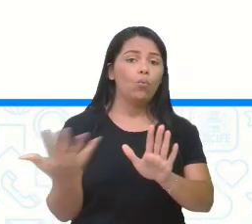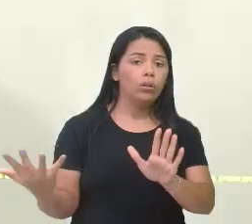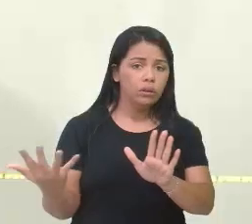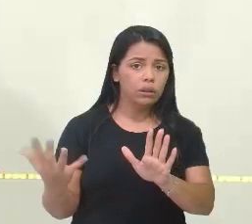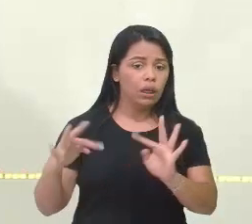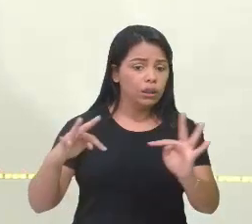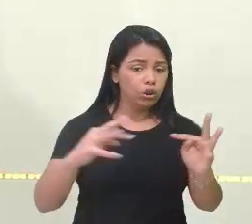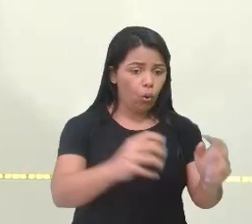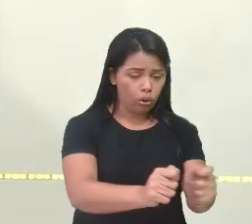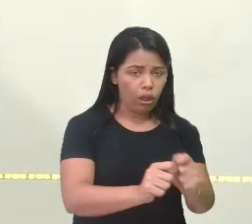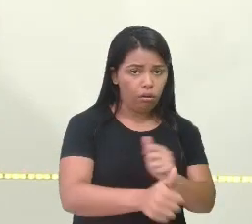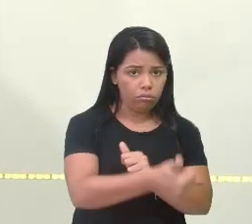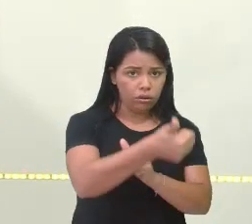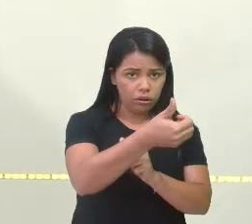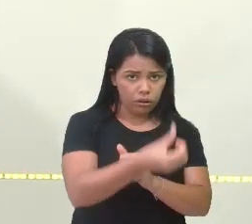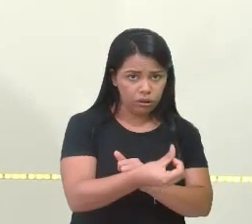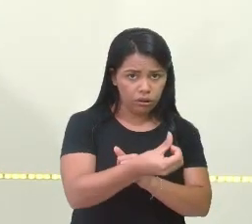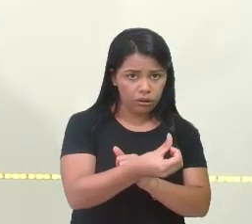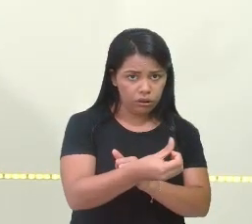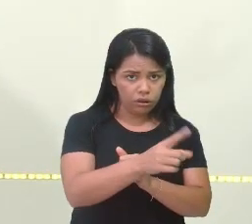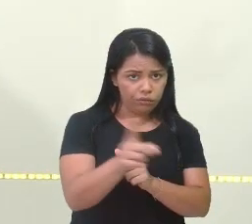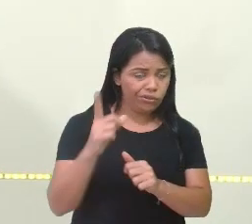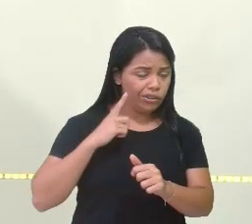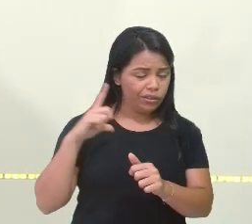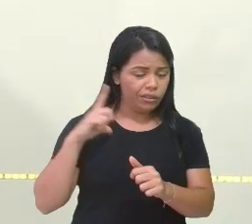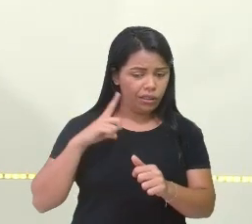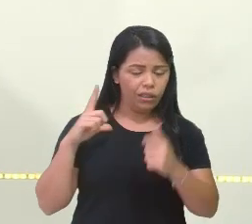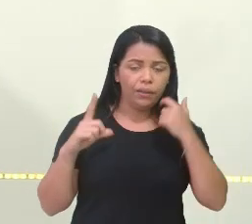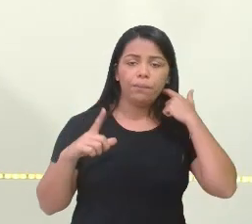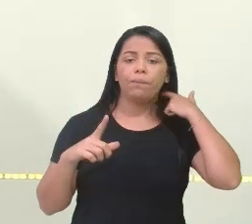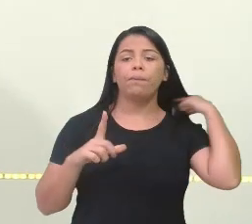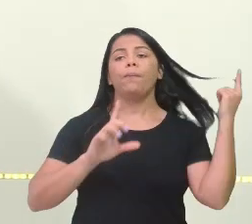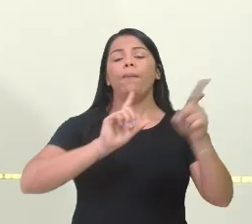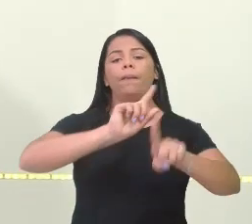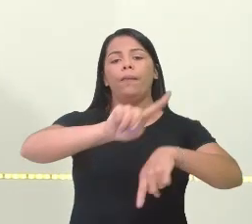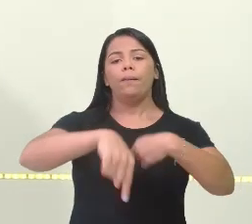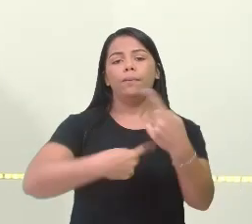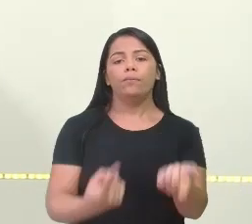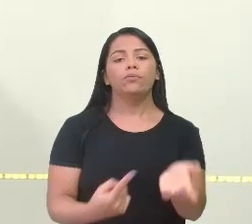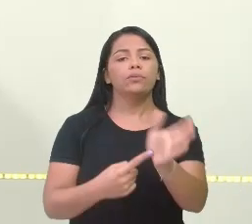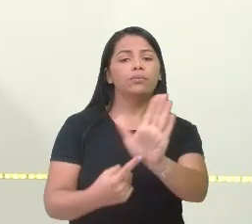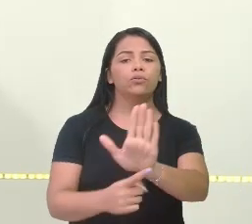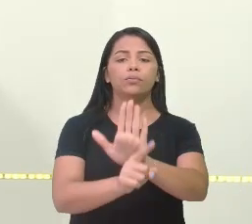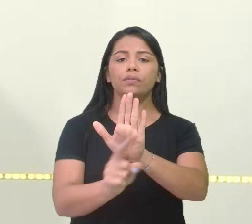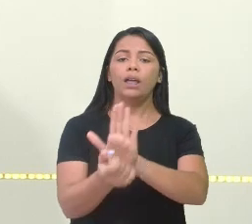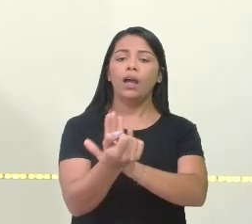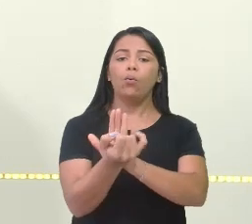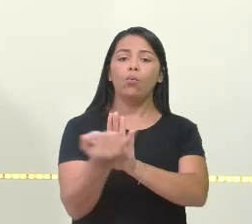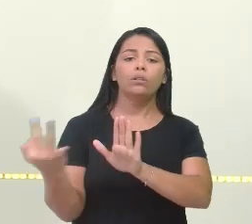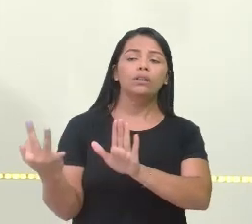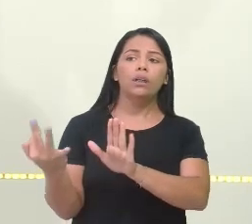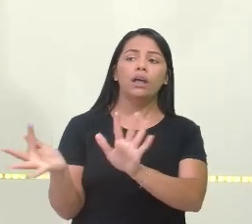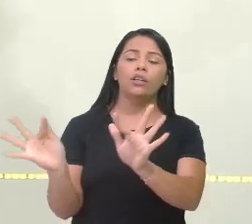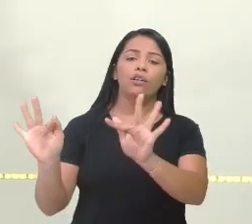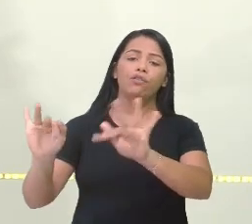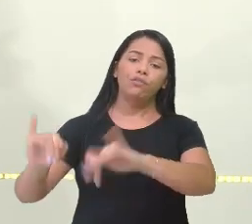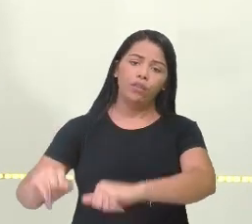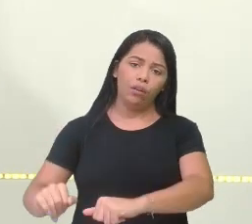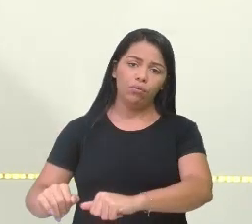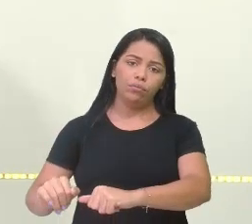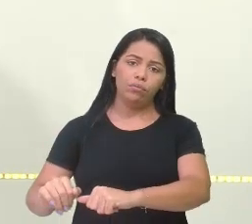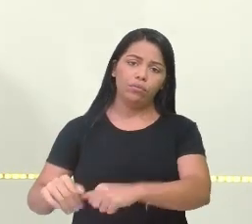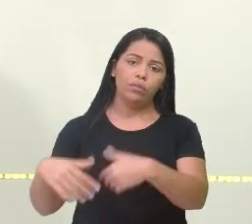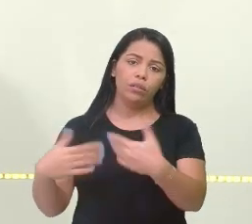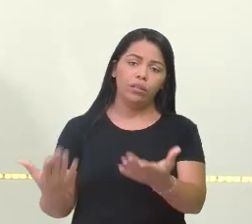total de ovos que você tem e tá trazendo a quantidade final.